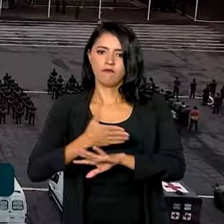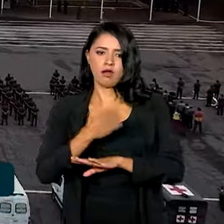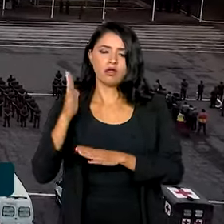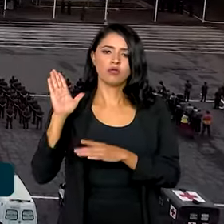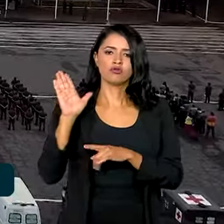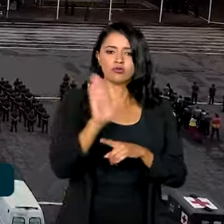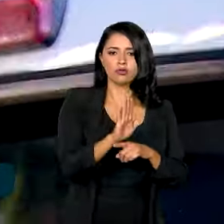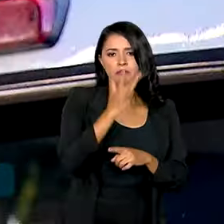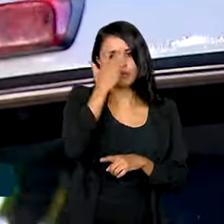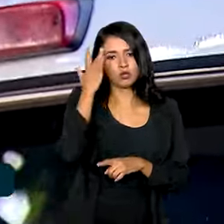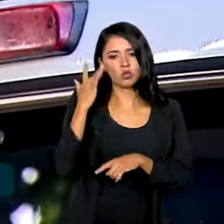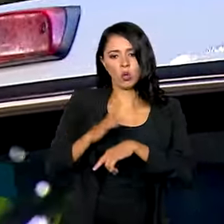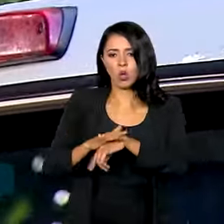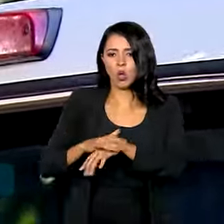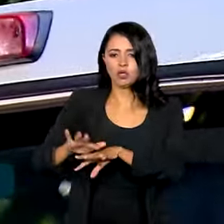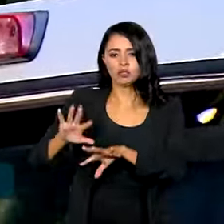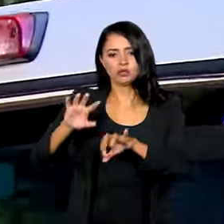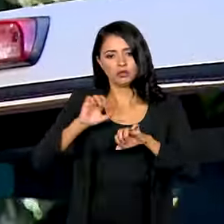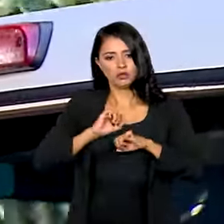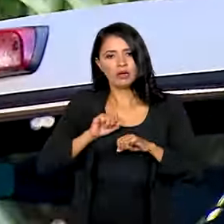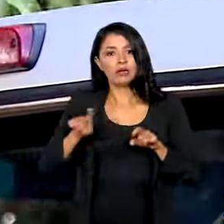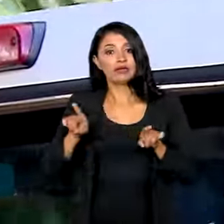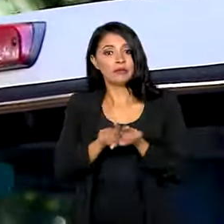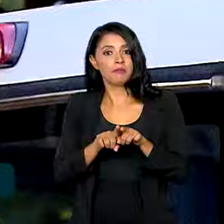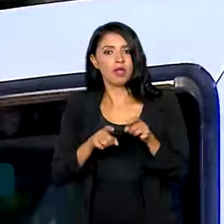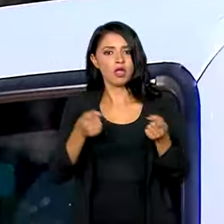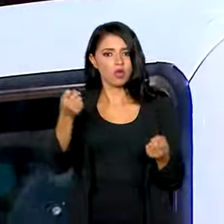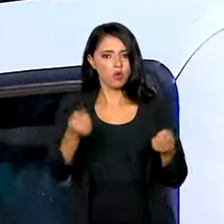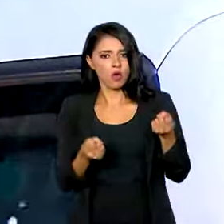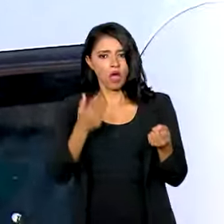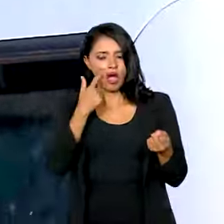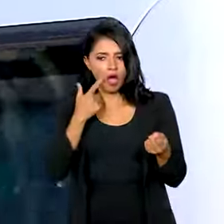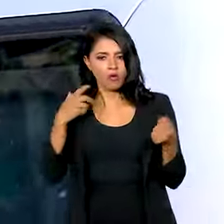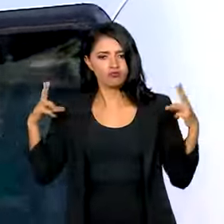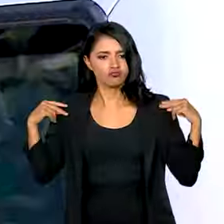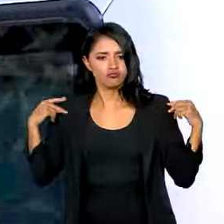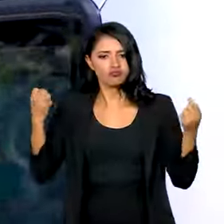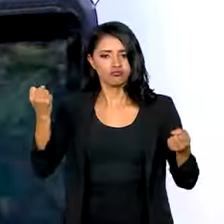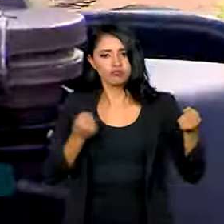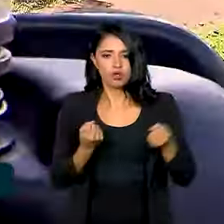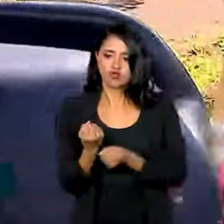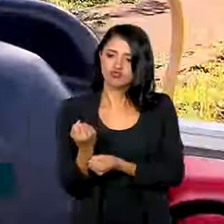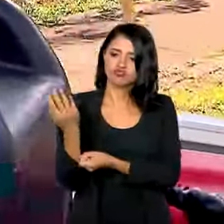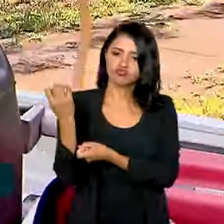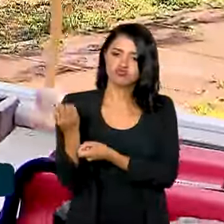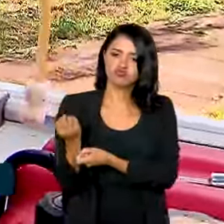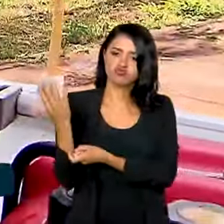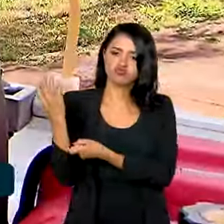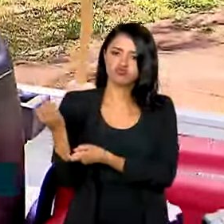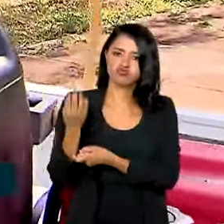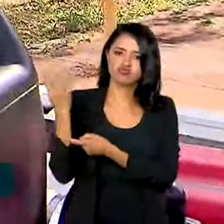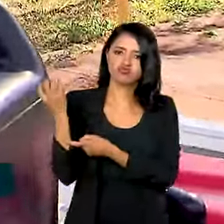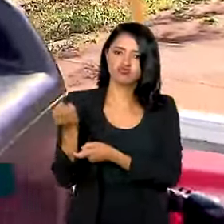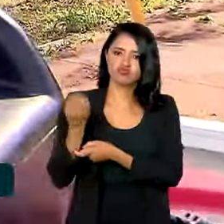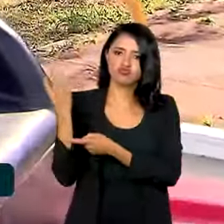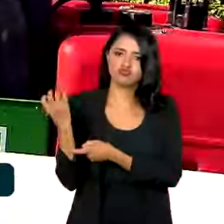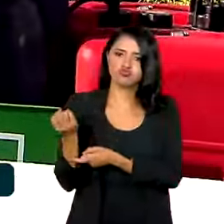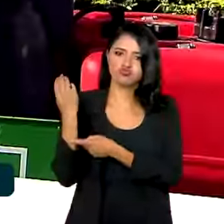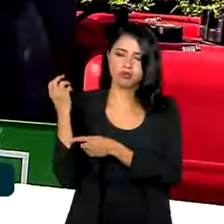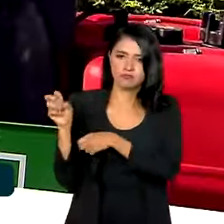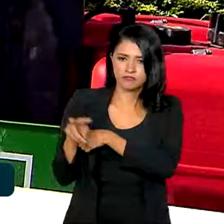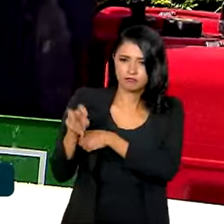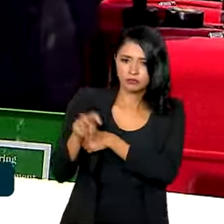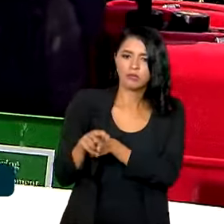pacientes infectados e na operação dos veículos que aplicam o ultra baixo volume, também conhecido como fumacê,